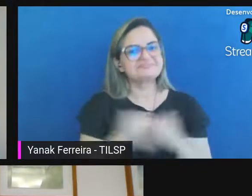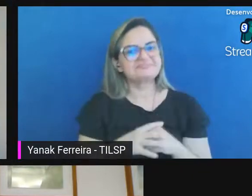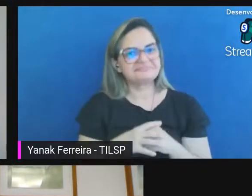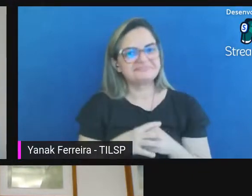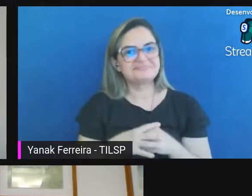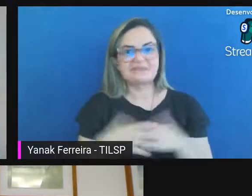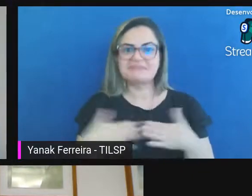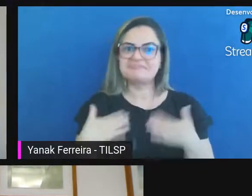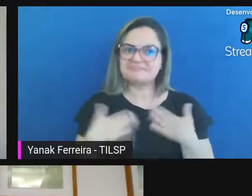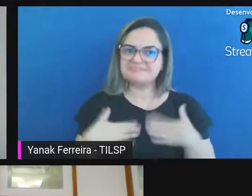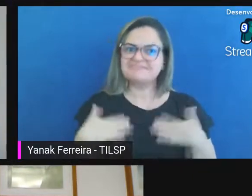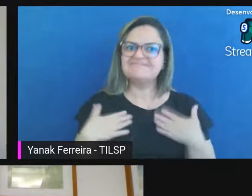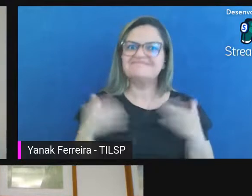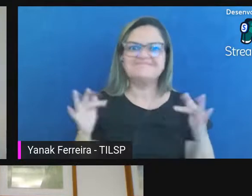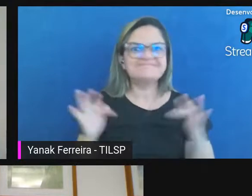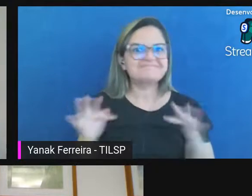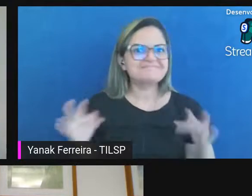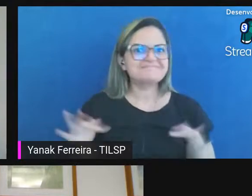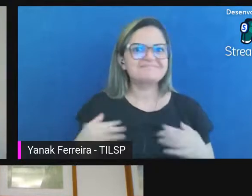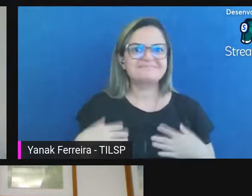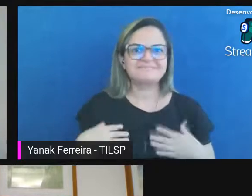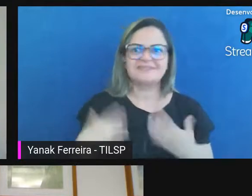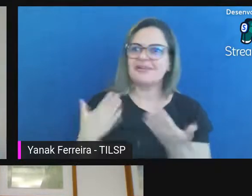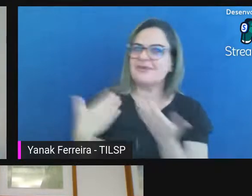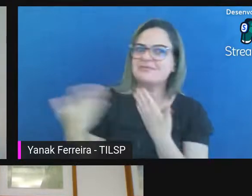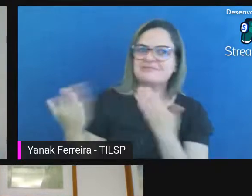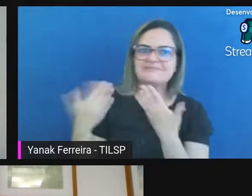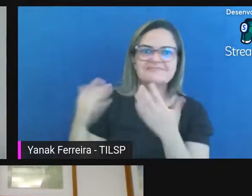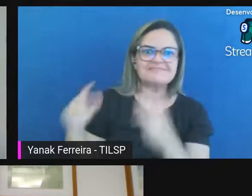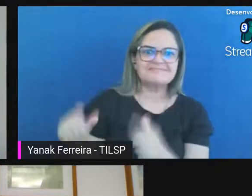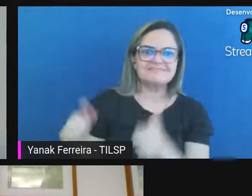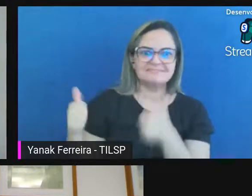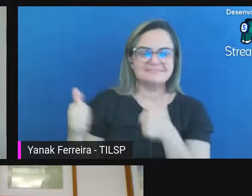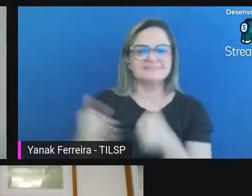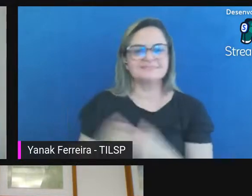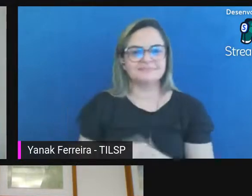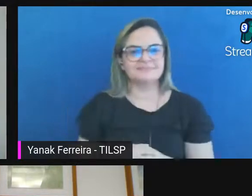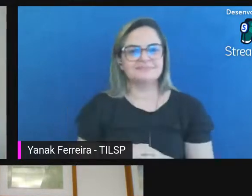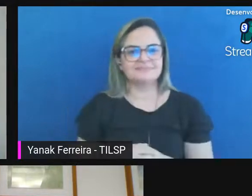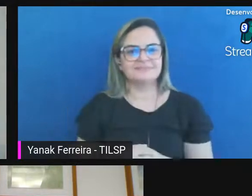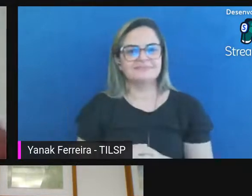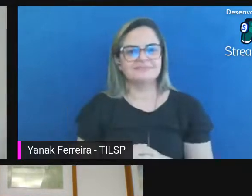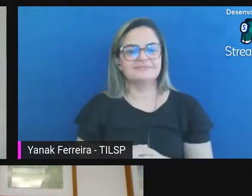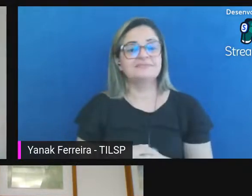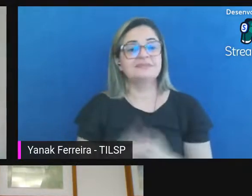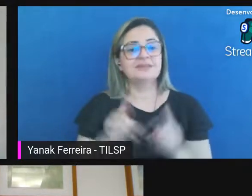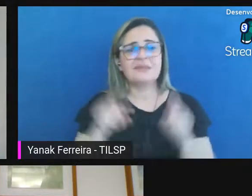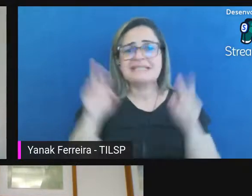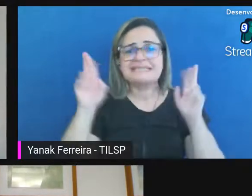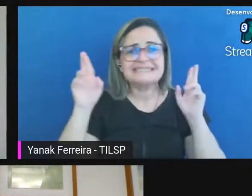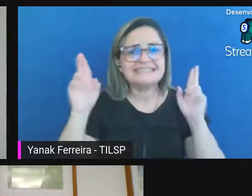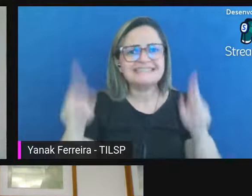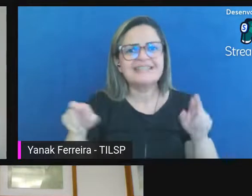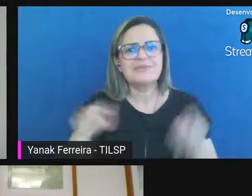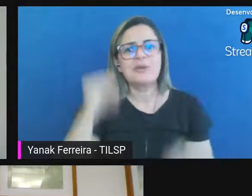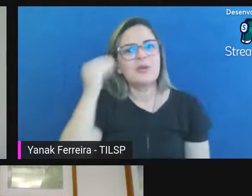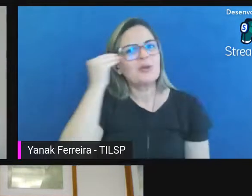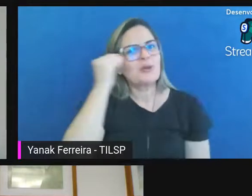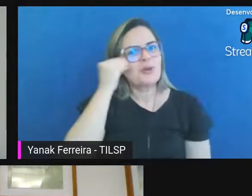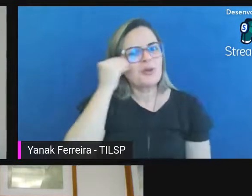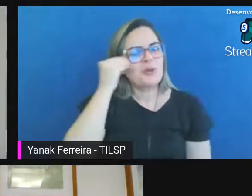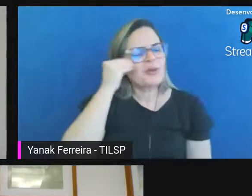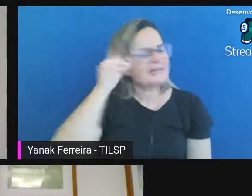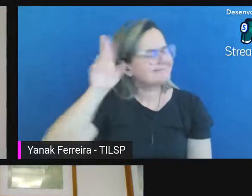feliz é um diálogo muito qualificado então é exatamente isso e que eu tentei também deixar claro na